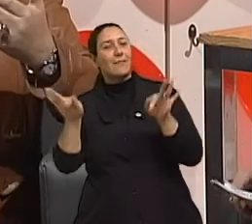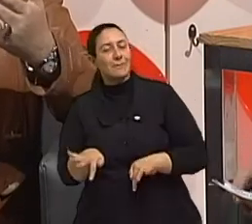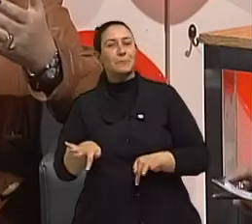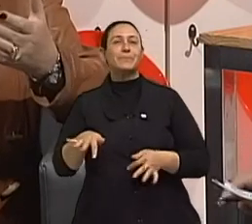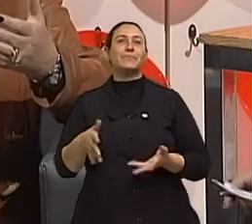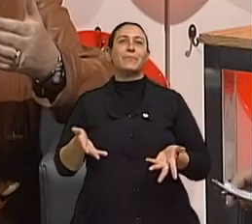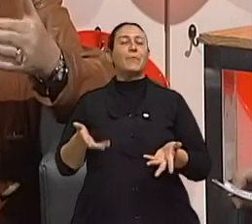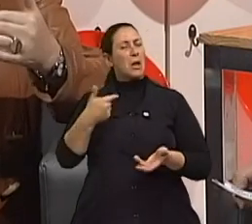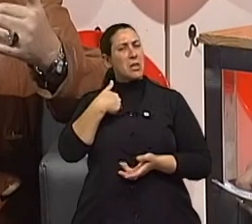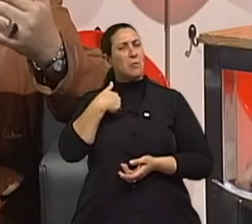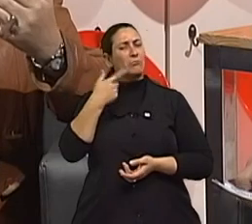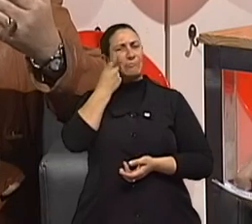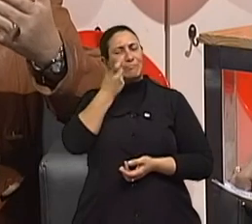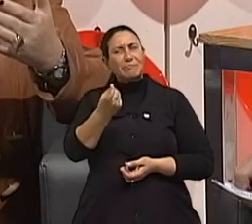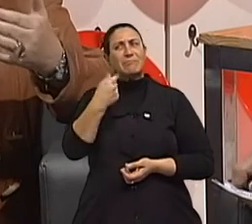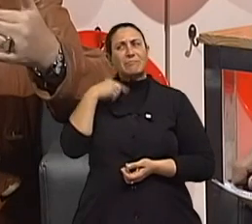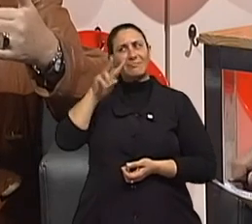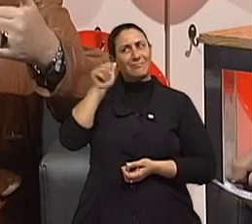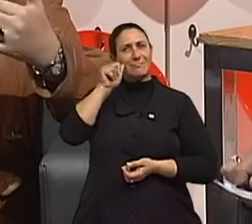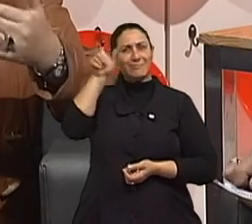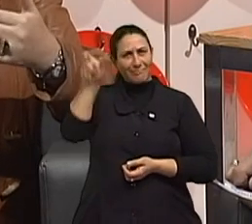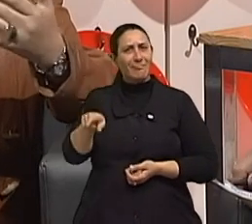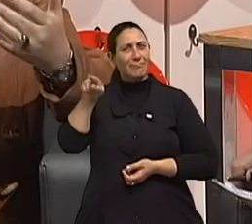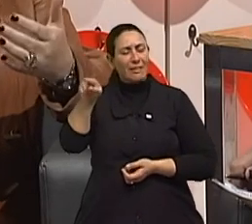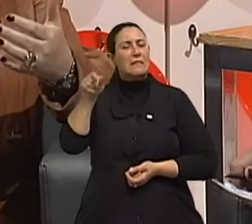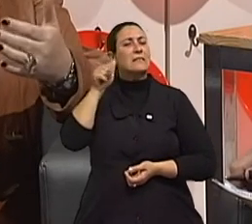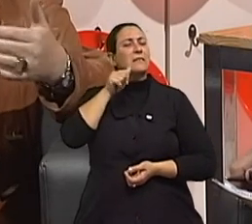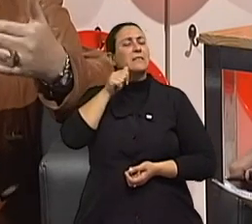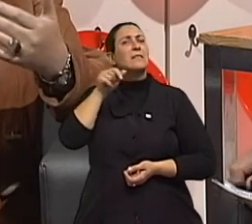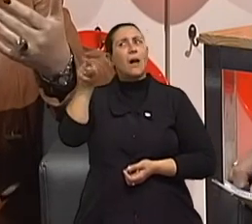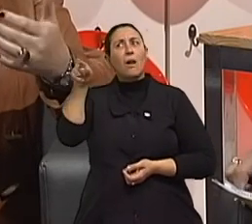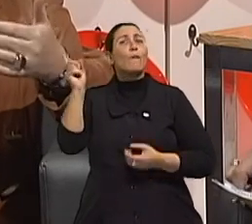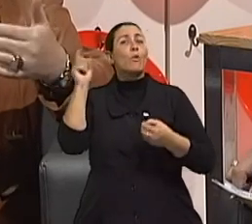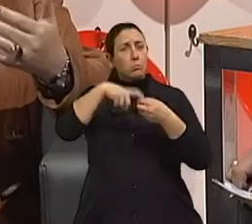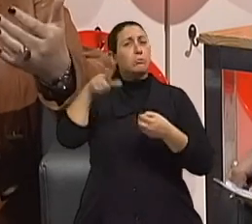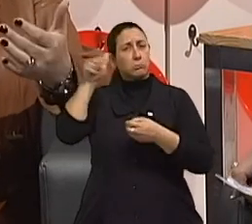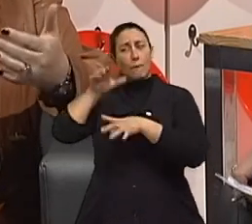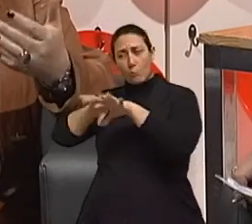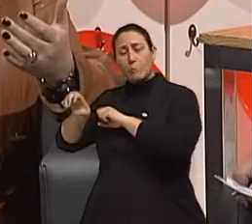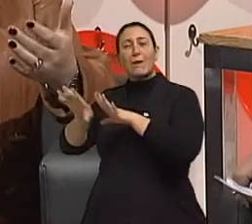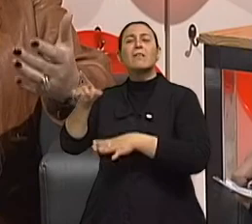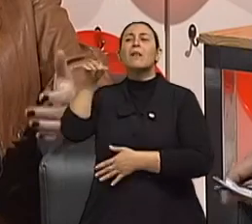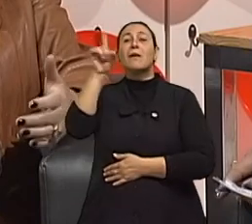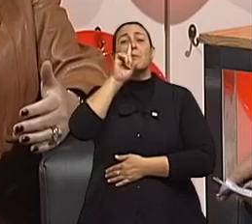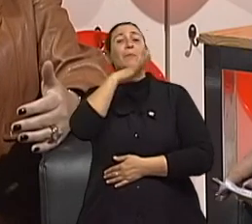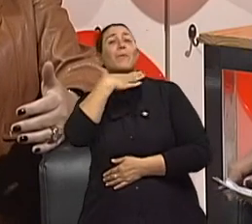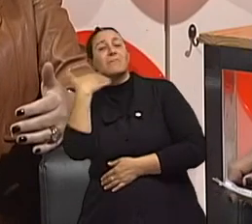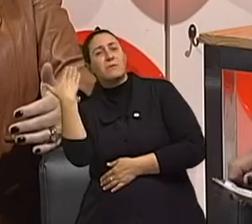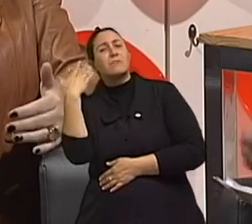felicidade, chamou a minha atenção, né? Que essa senhora pôde voltar à universidade depois que a mãe, se não me engano,